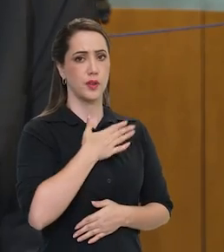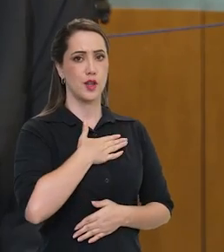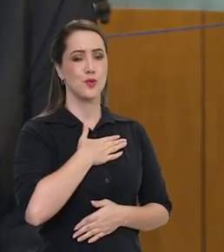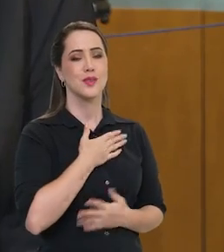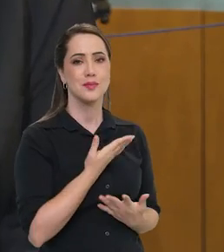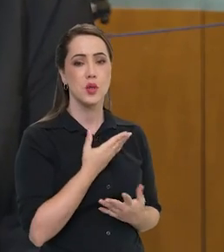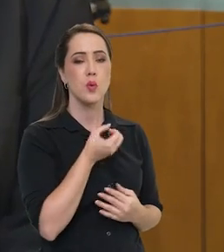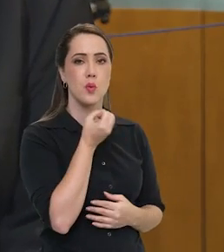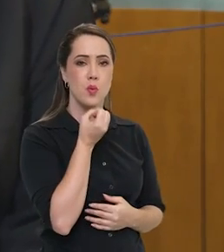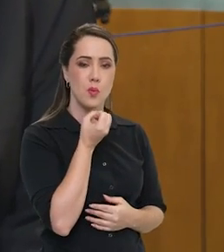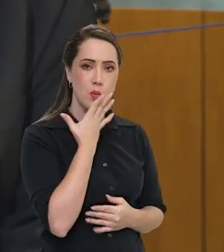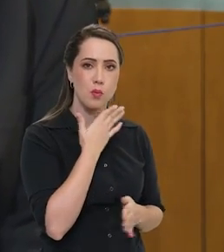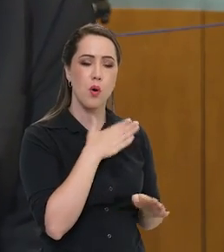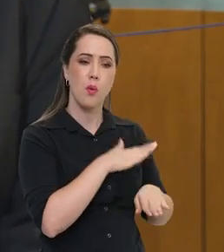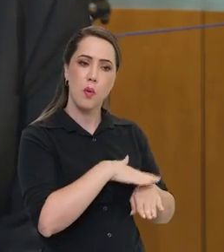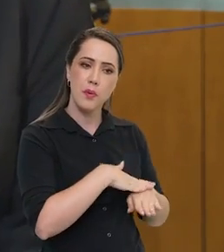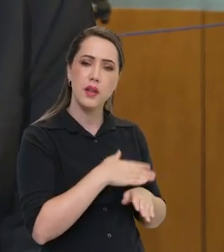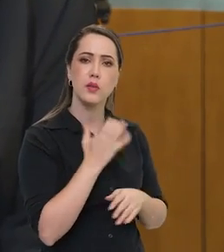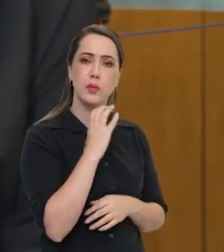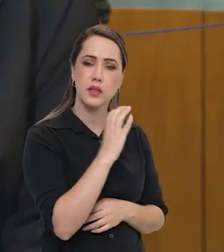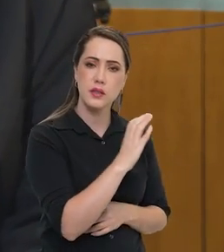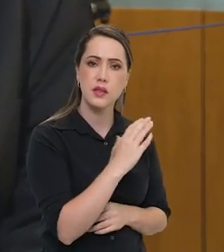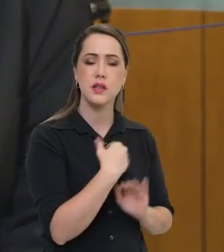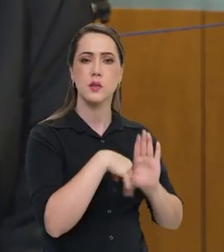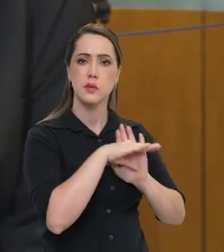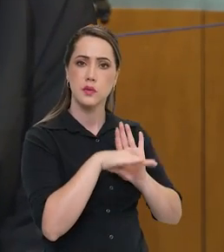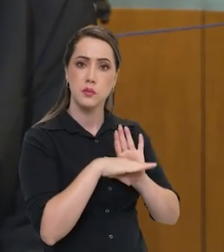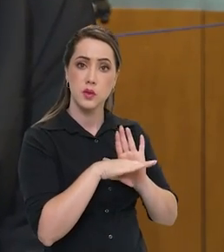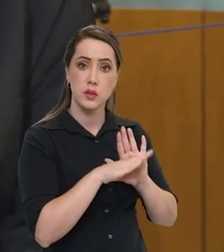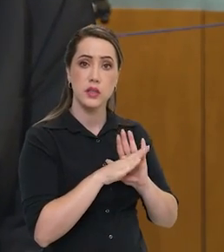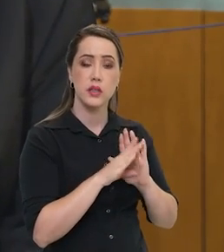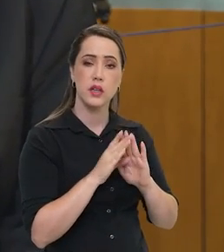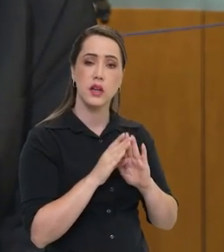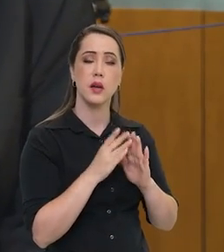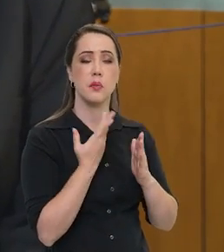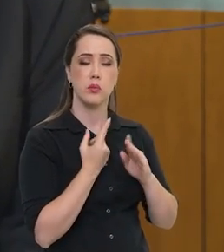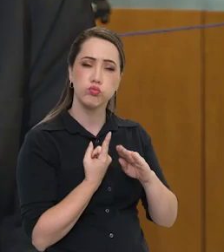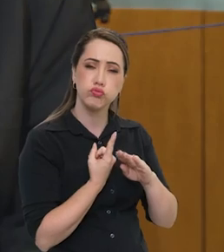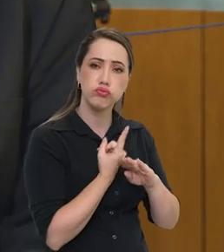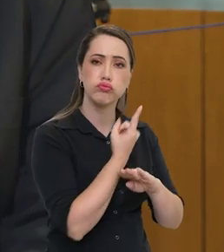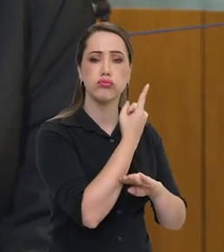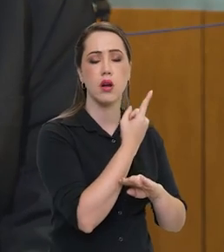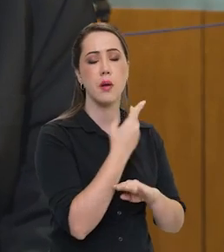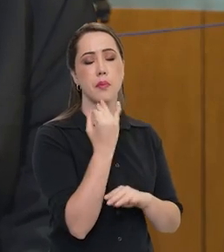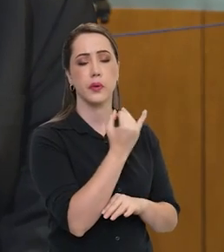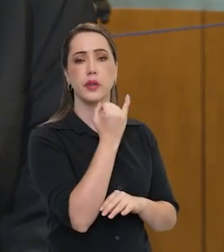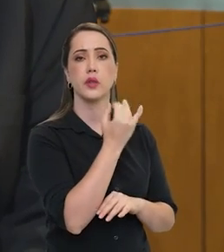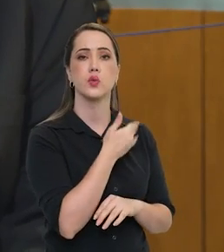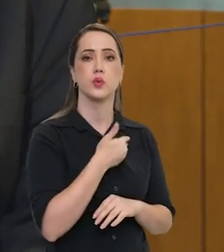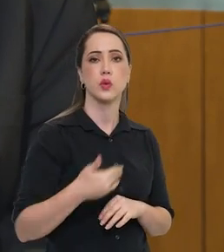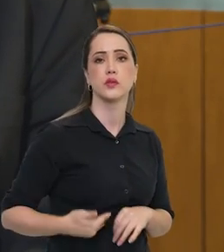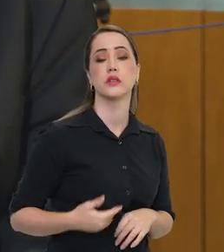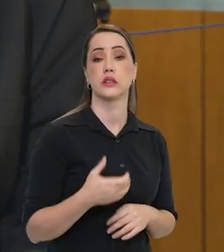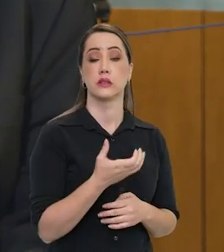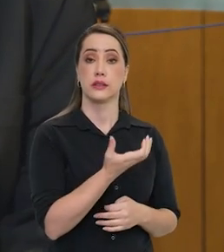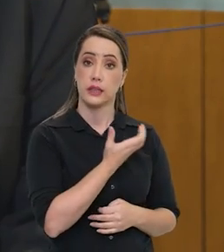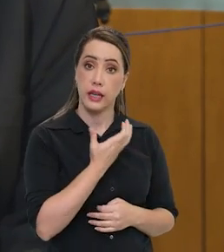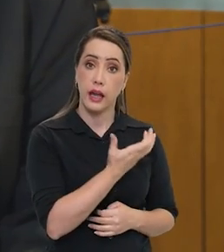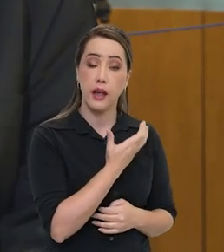É um momento muito bom para a ciência, um momento muito bom para o programa espacial. tem muita visibilidade. O governo